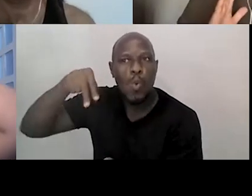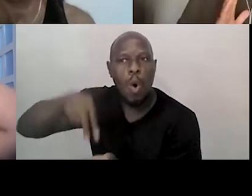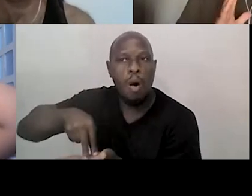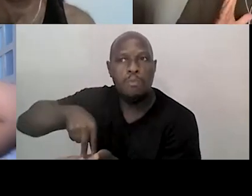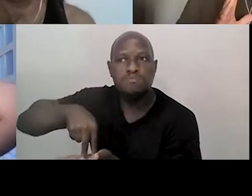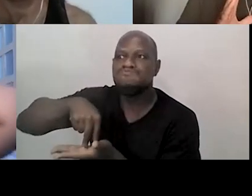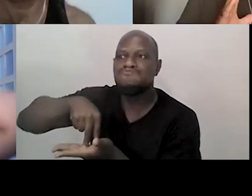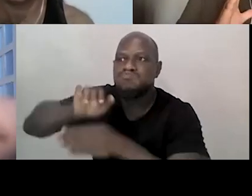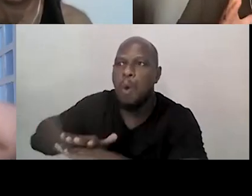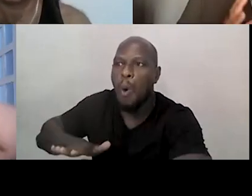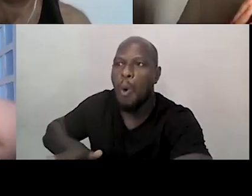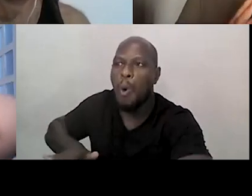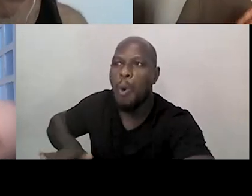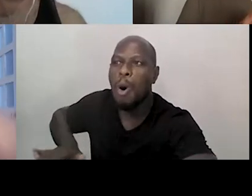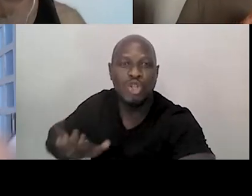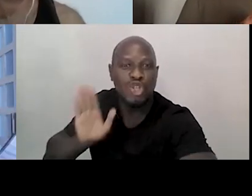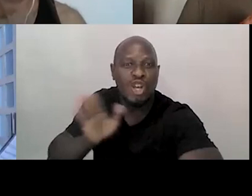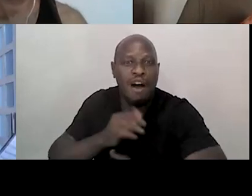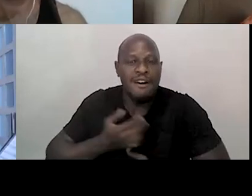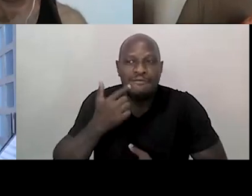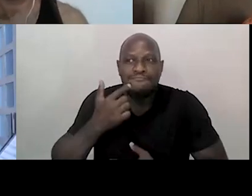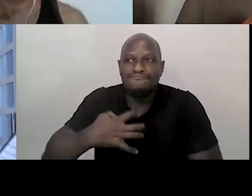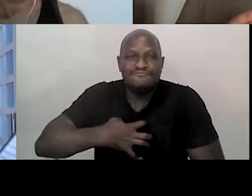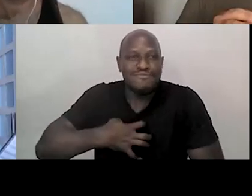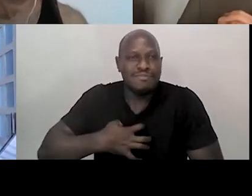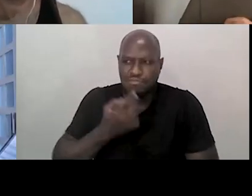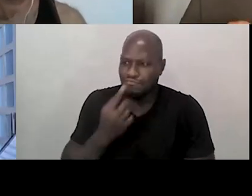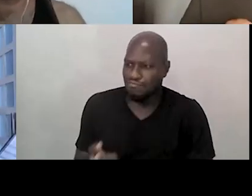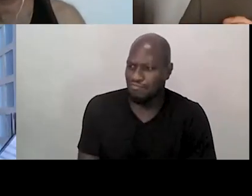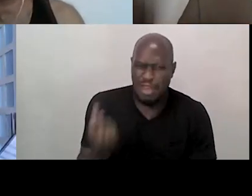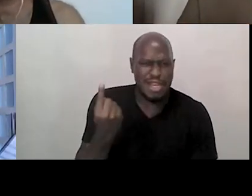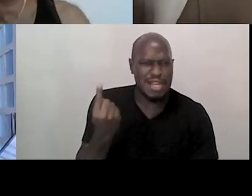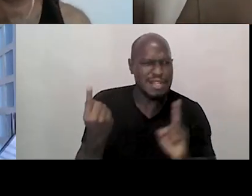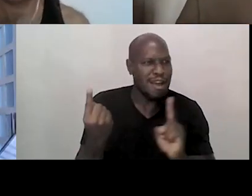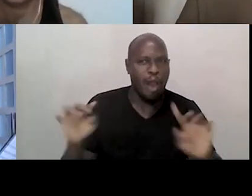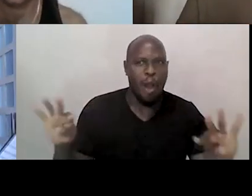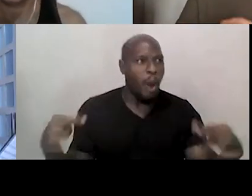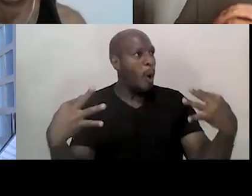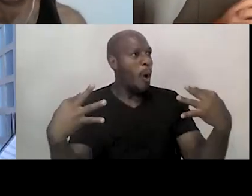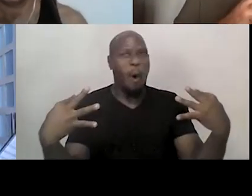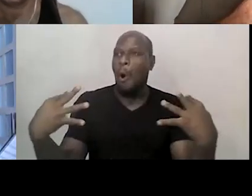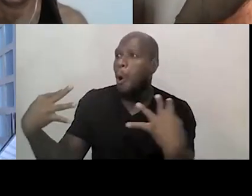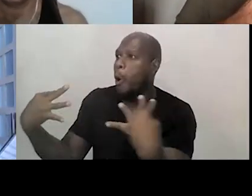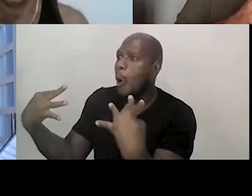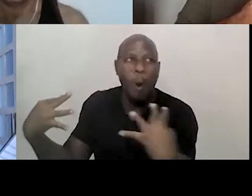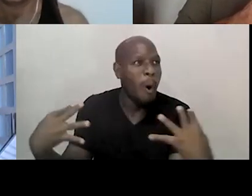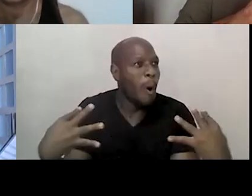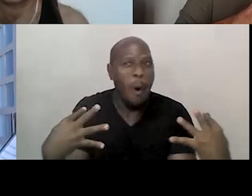A figura do palhaço já provoca um estranhamento naquele lugar, já chega trazendo toda a sua